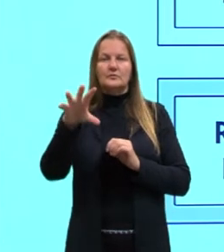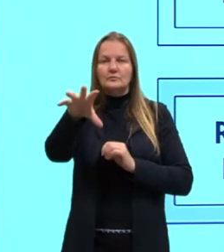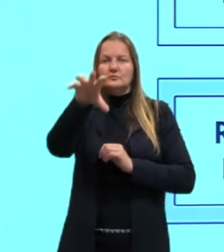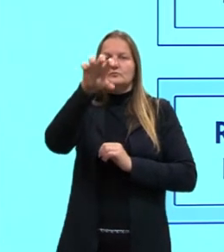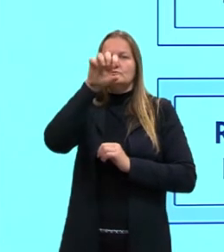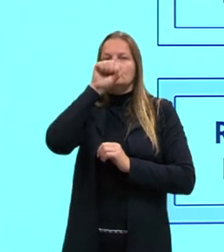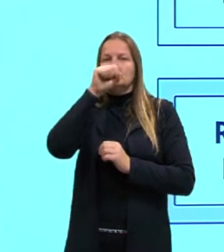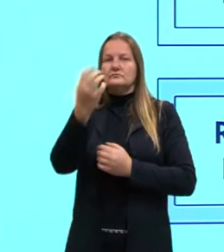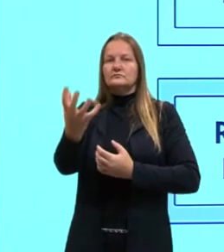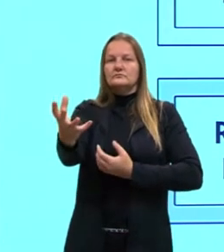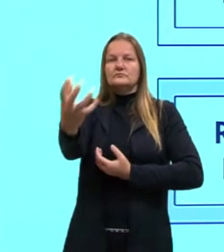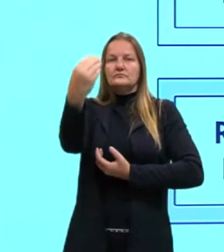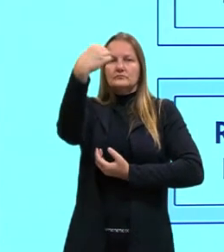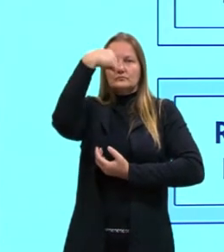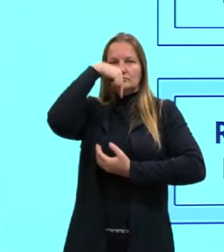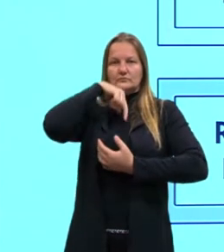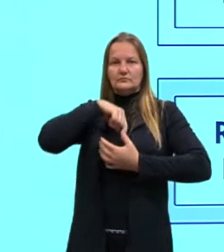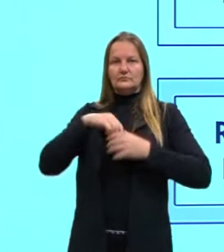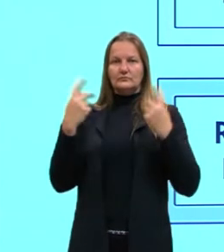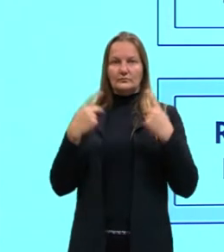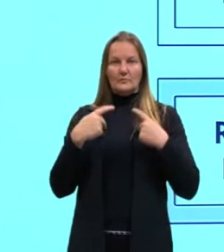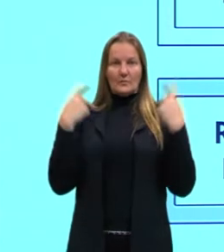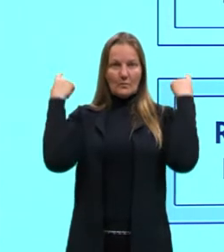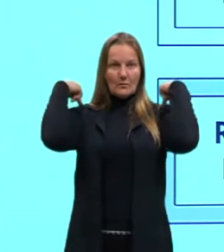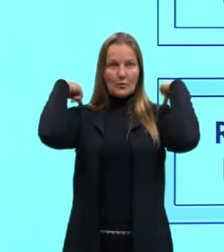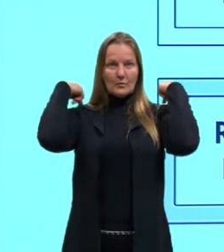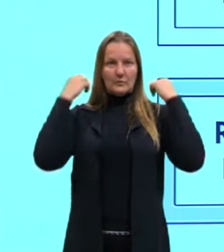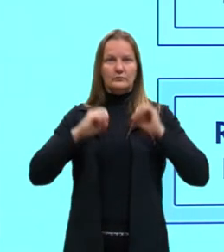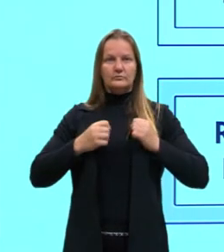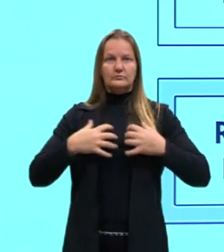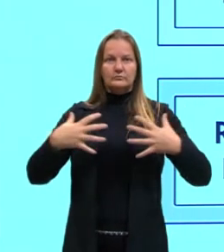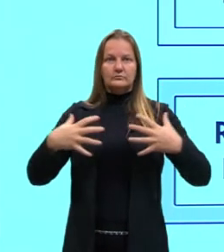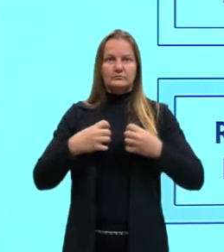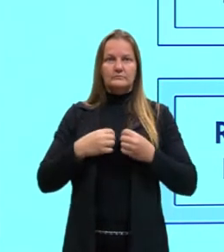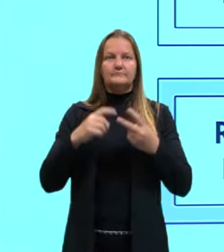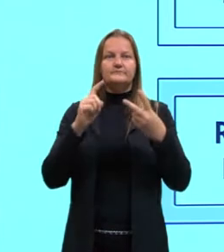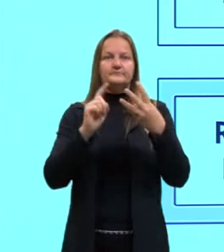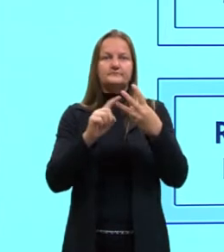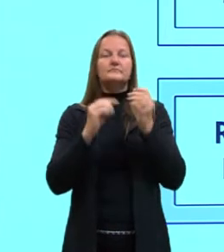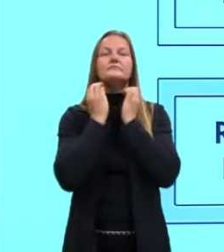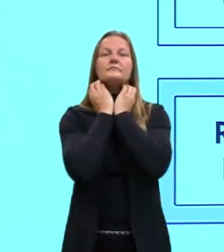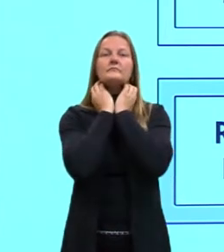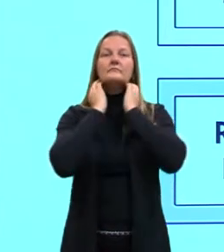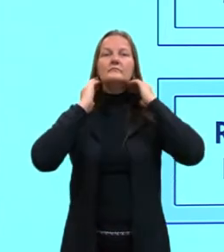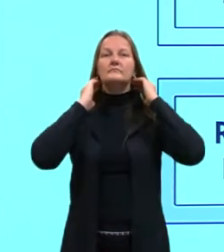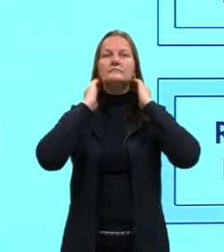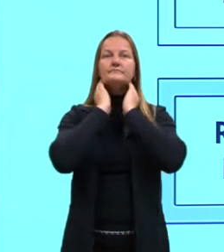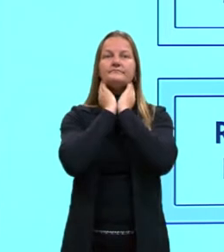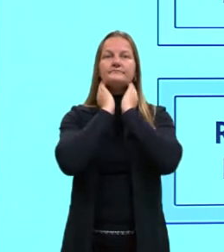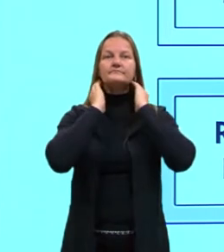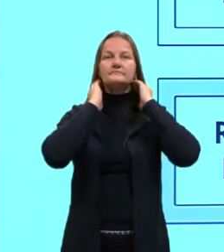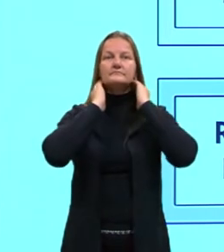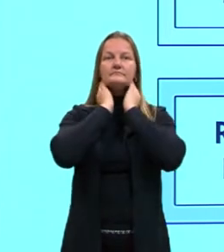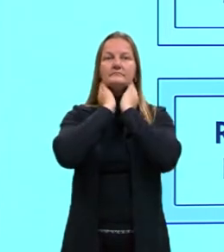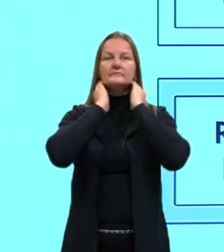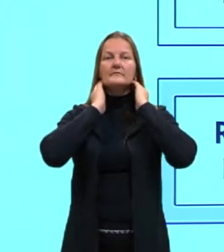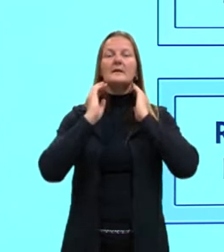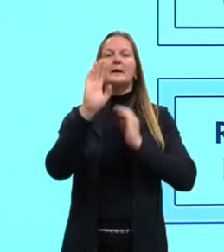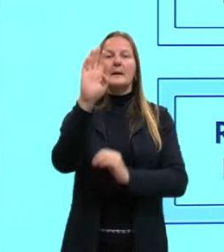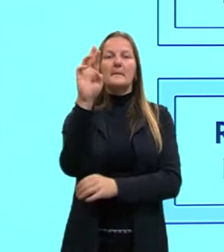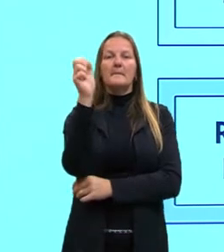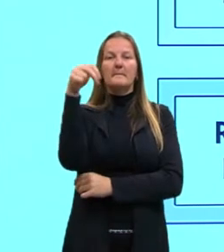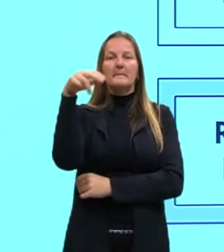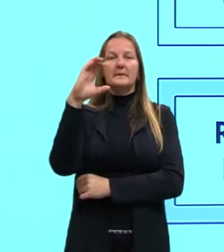entra e sai dos pulmões. Temos a respiração branquial, né? Que acontece em ambientes